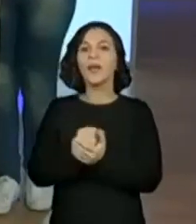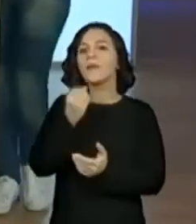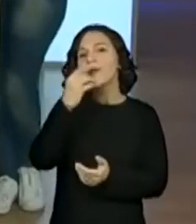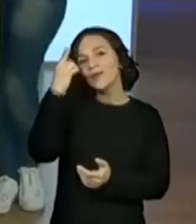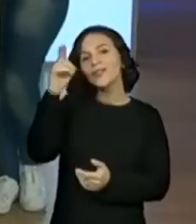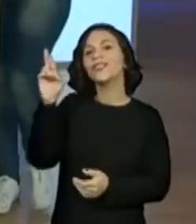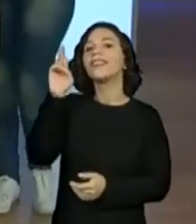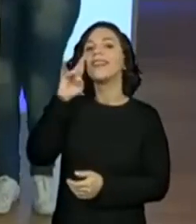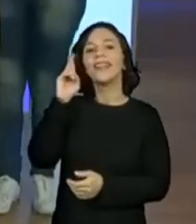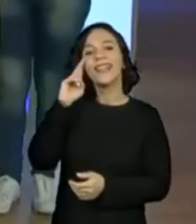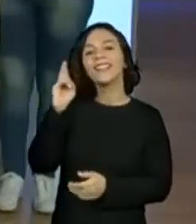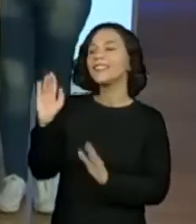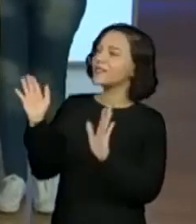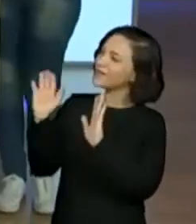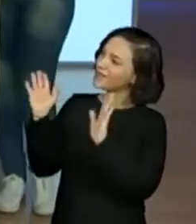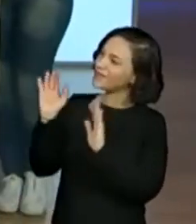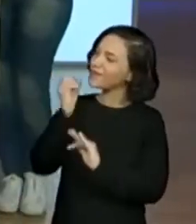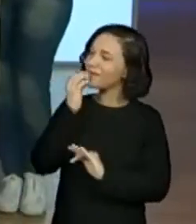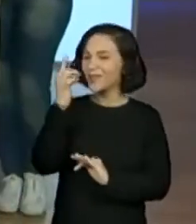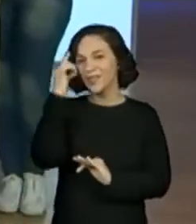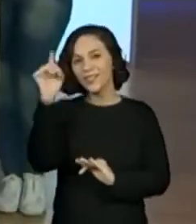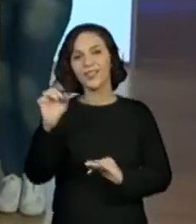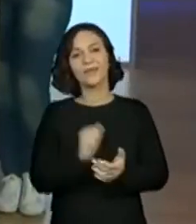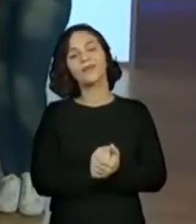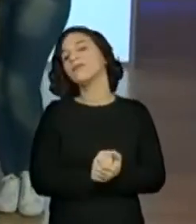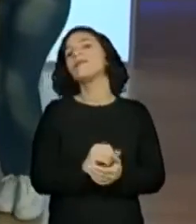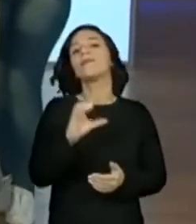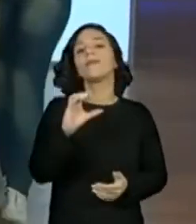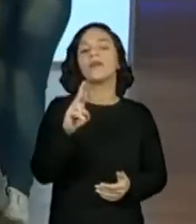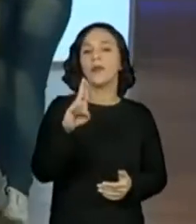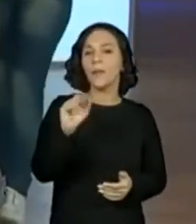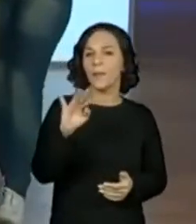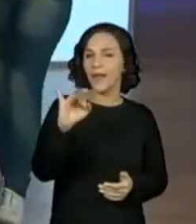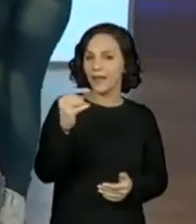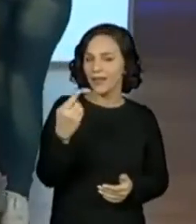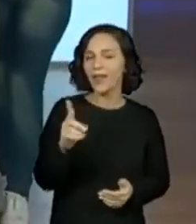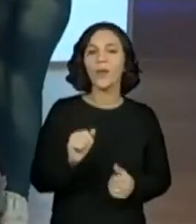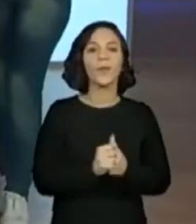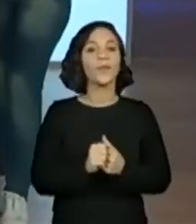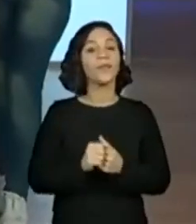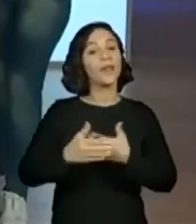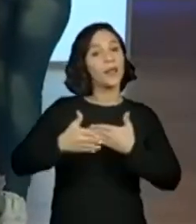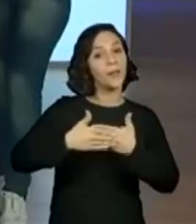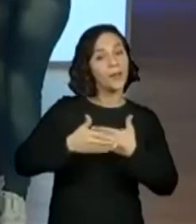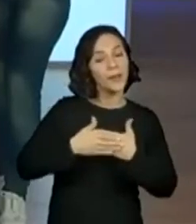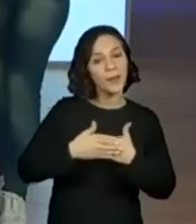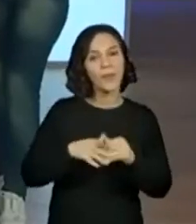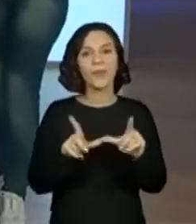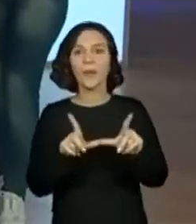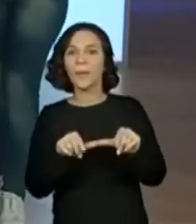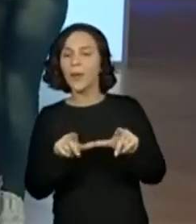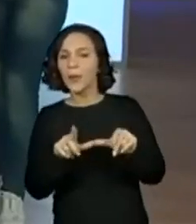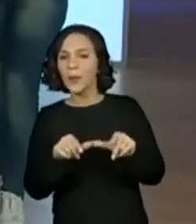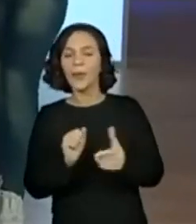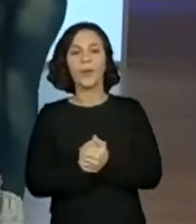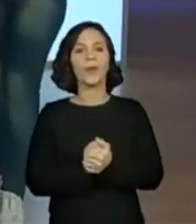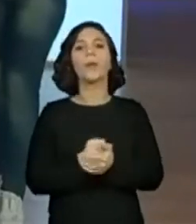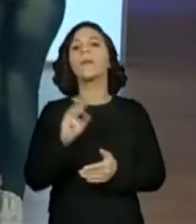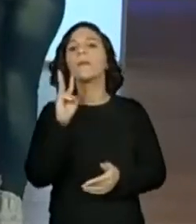Raíssa! Ah lá, já começaram! Cubatão, Ribeirão, São José, olha lá, Bauru, Bauru sempre, né?